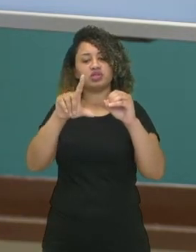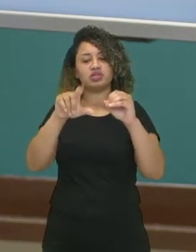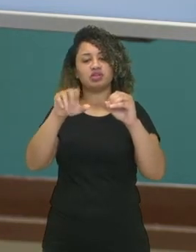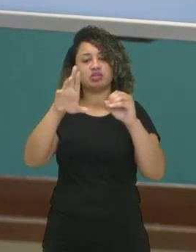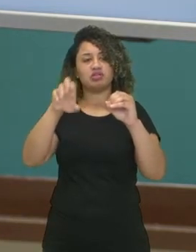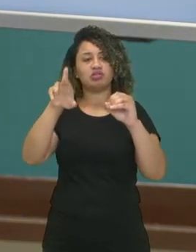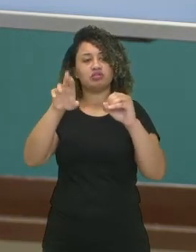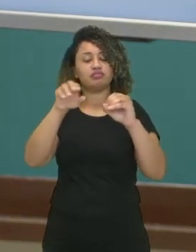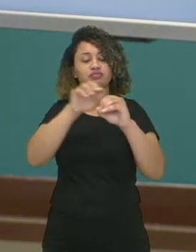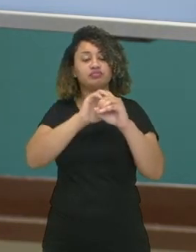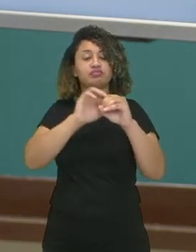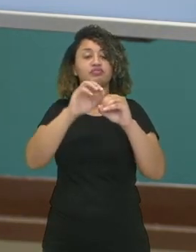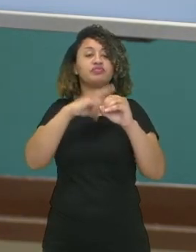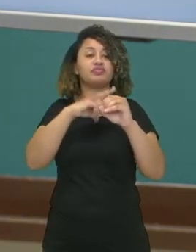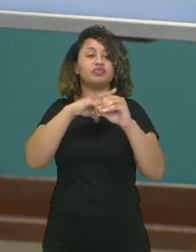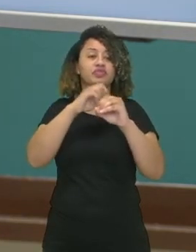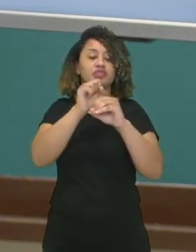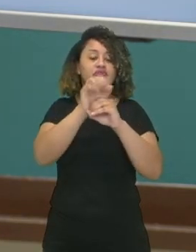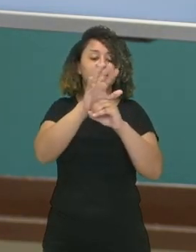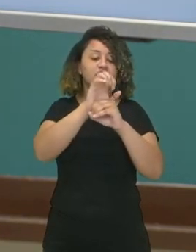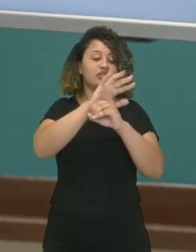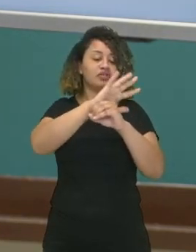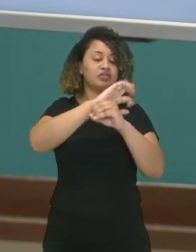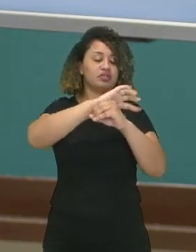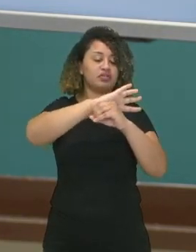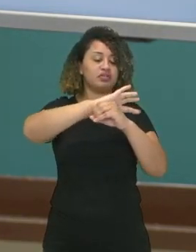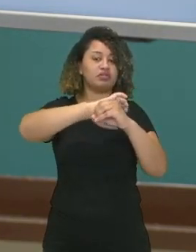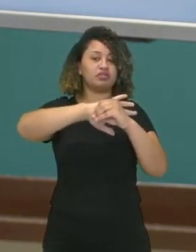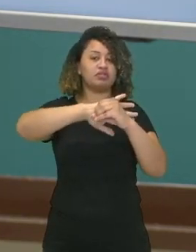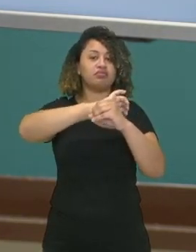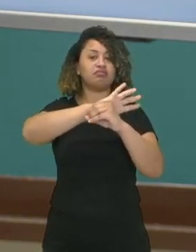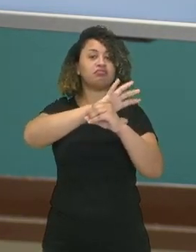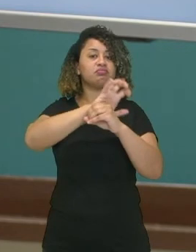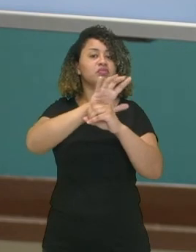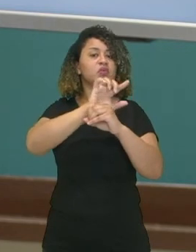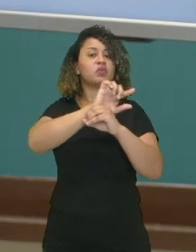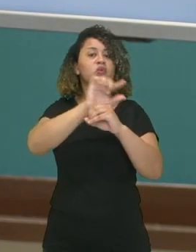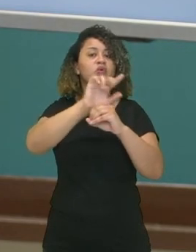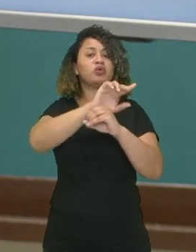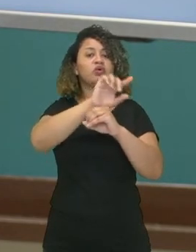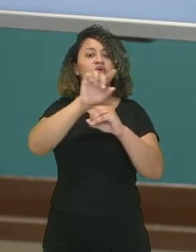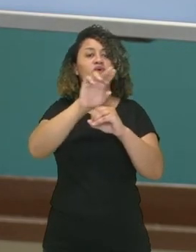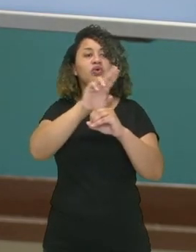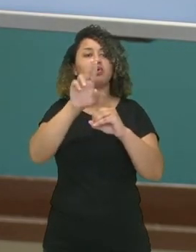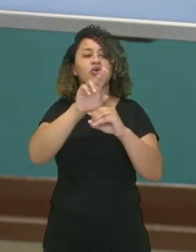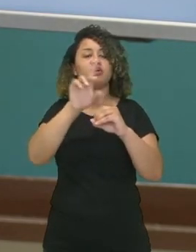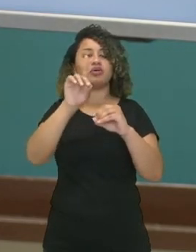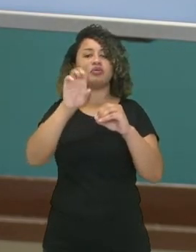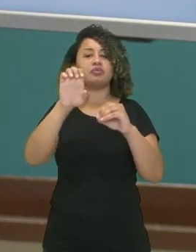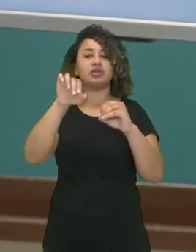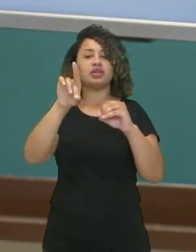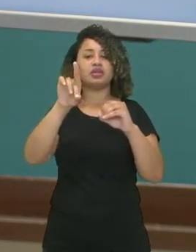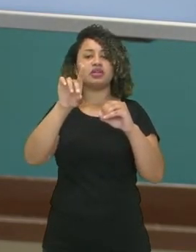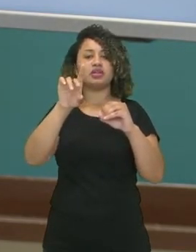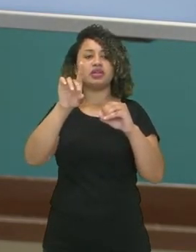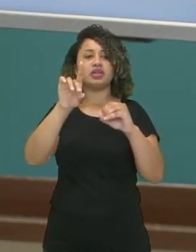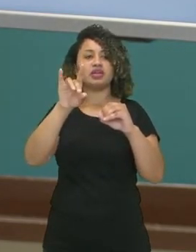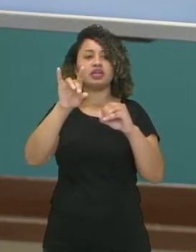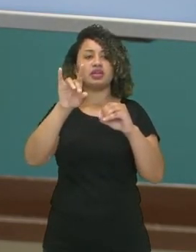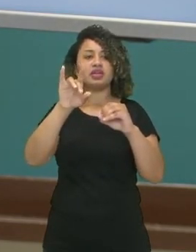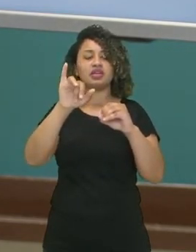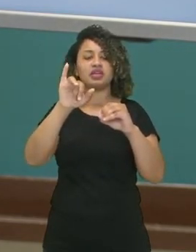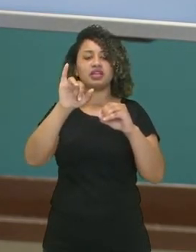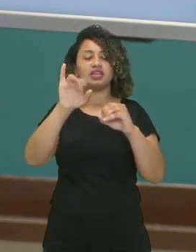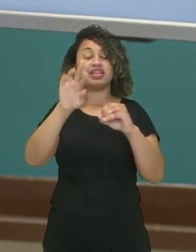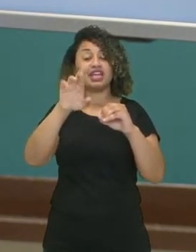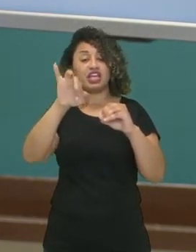No corpo celular, nós encontramos ramificações, que parecem dedinhos, que são os dendritos.